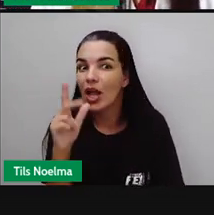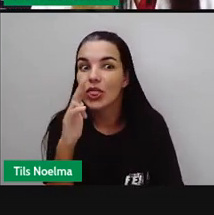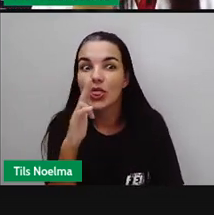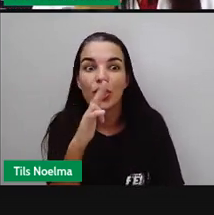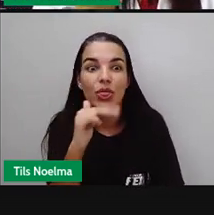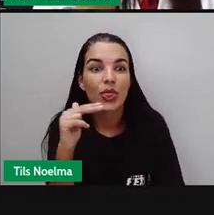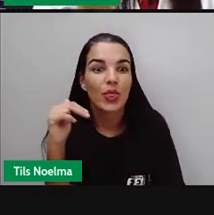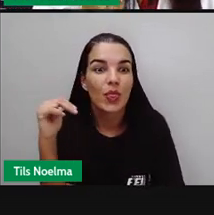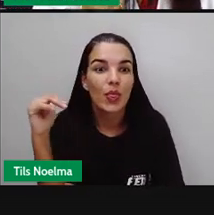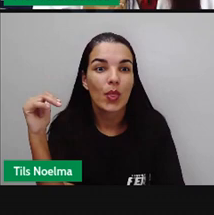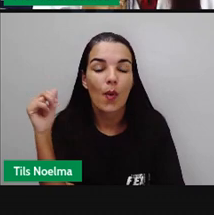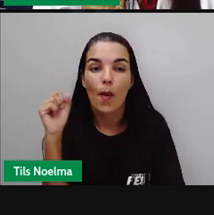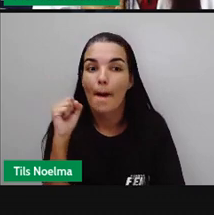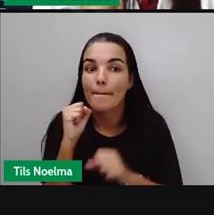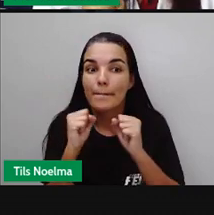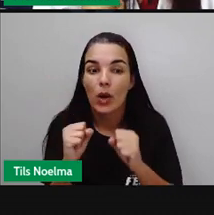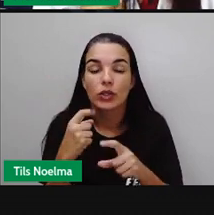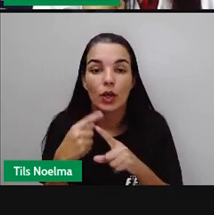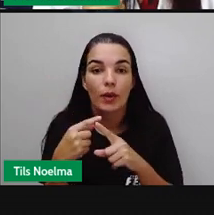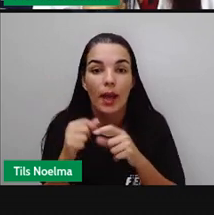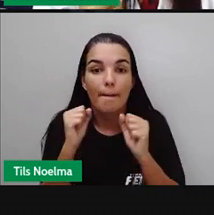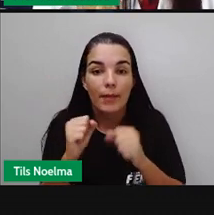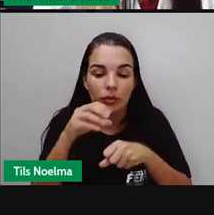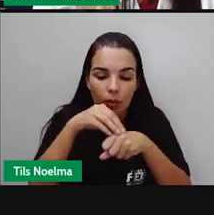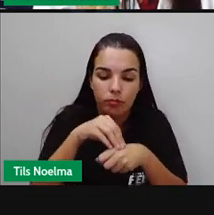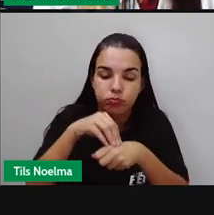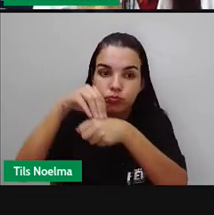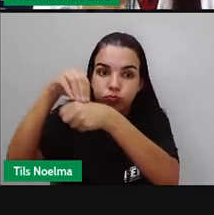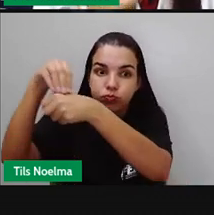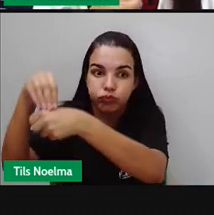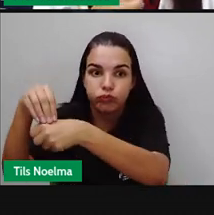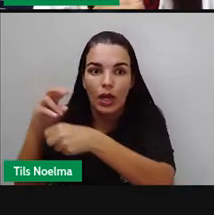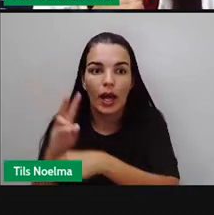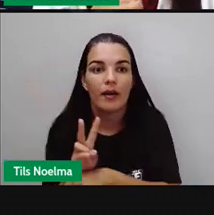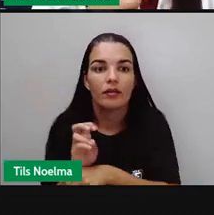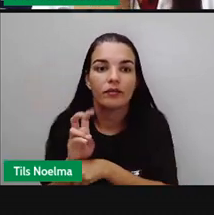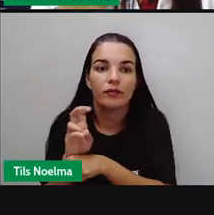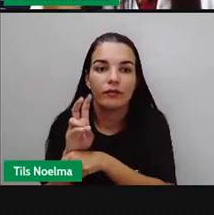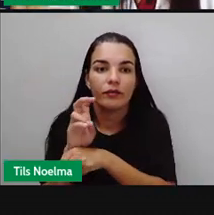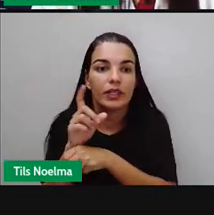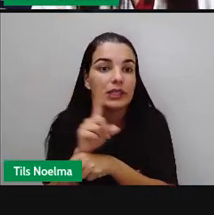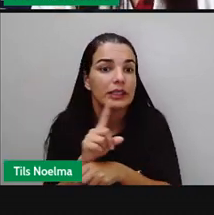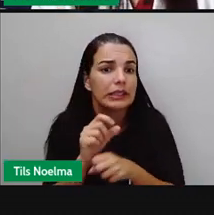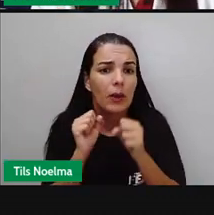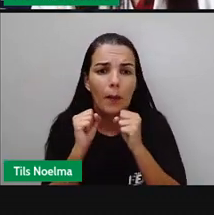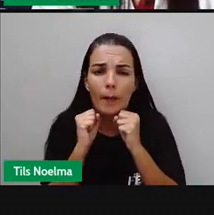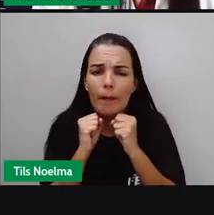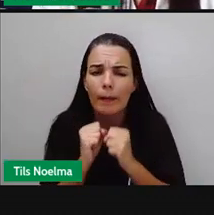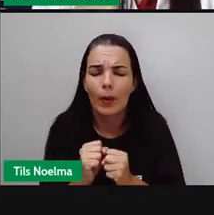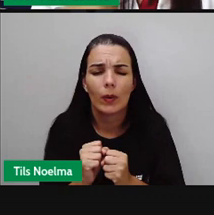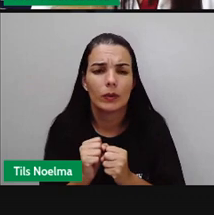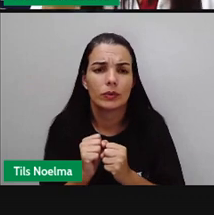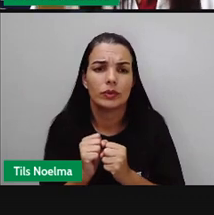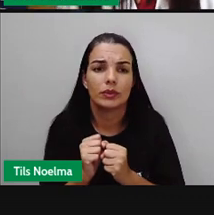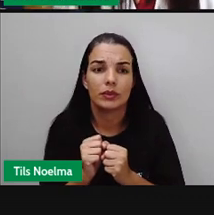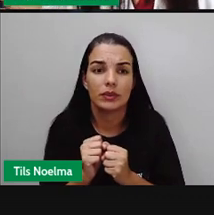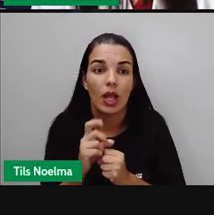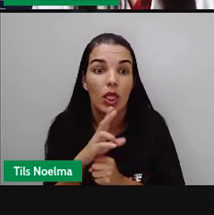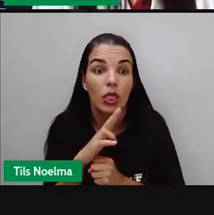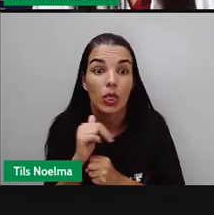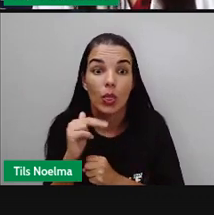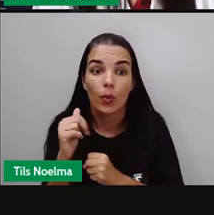esse pirulito, ele pode estar transportando ali vírus, inclusive a gente não pode compartilhar alimentos desse